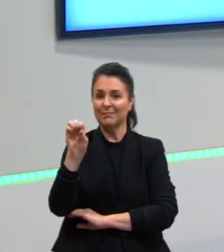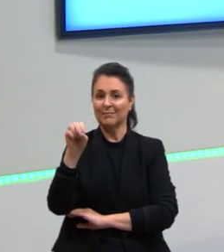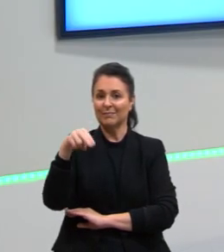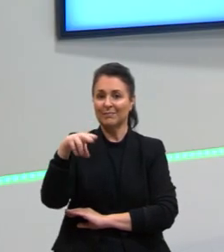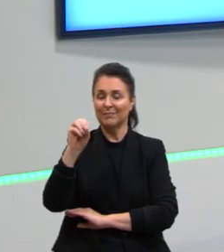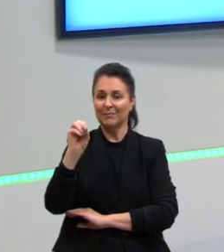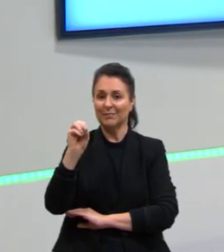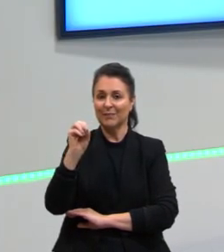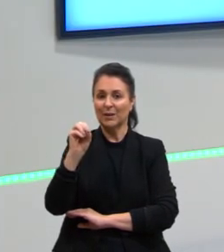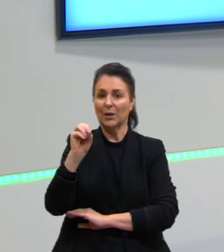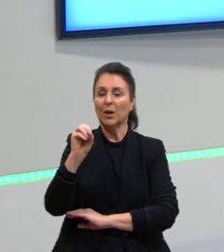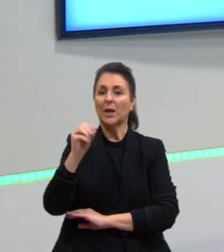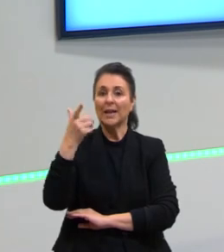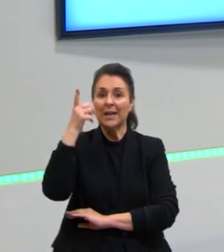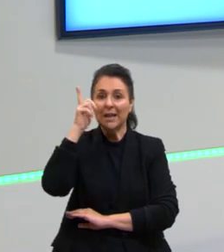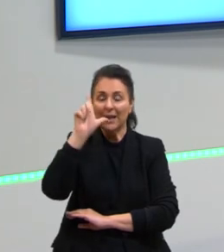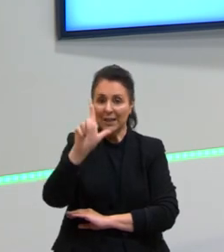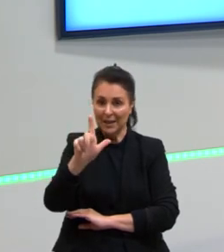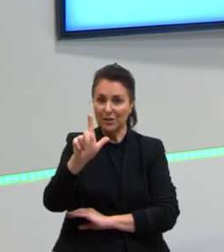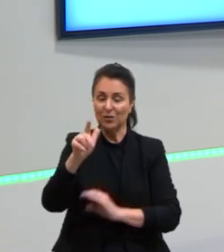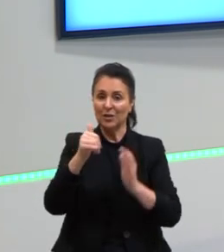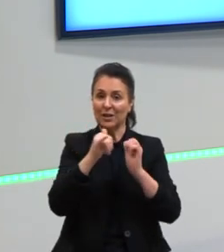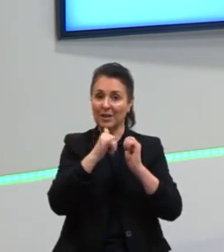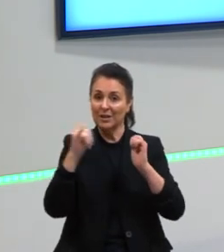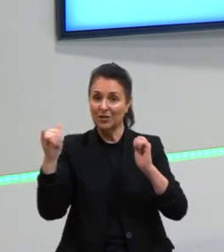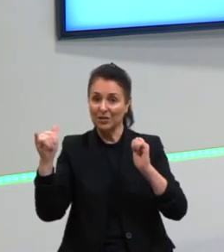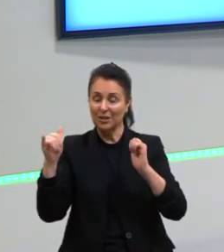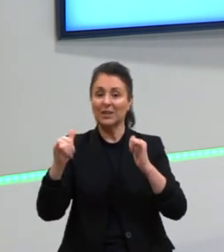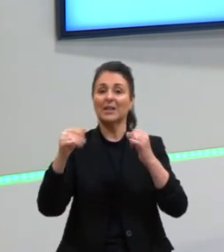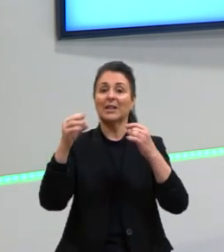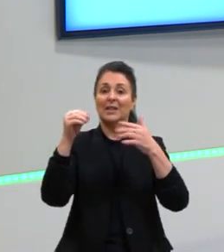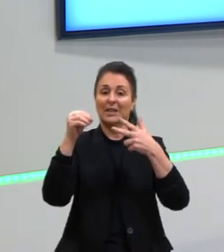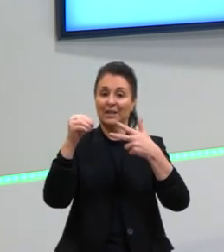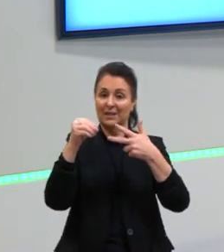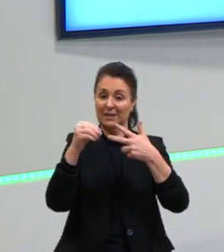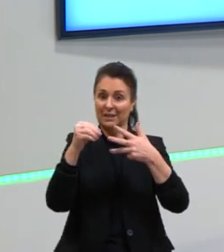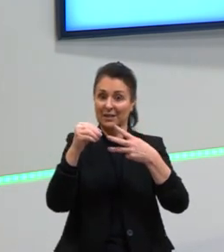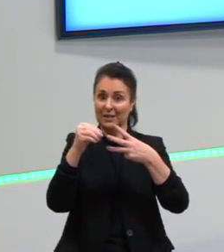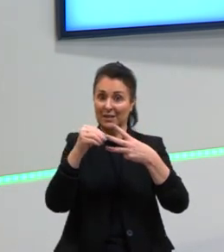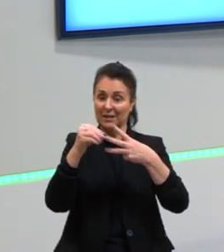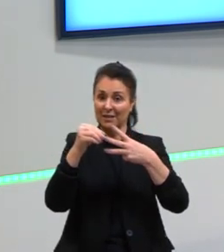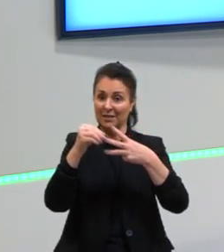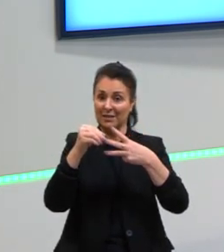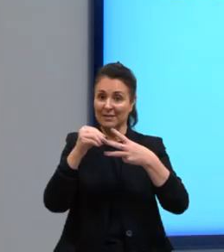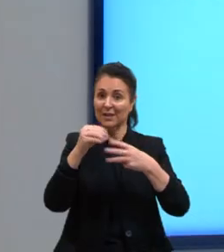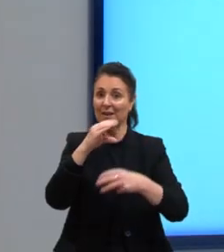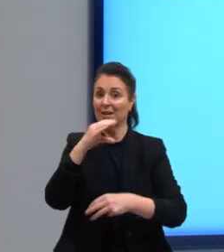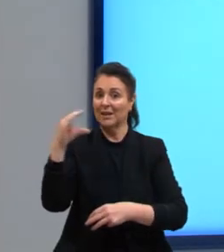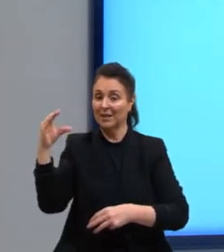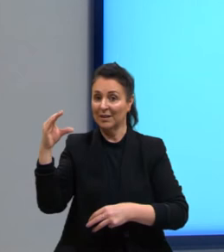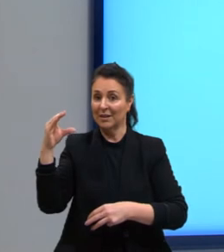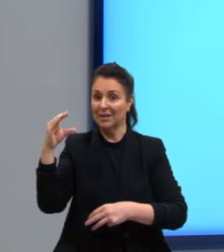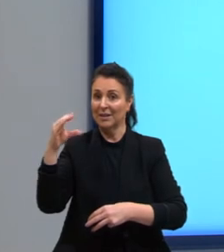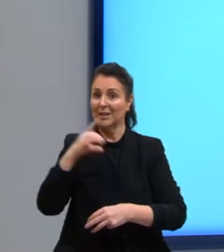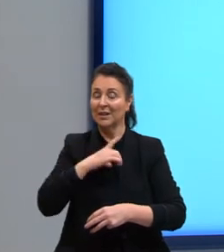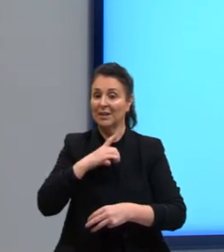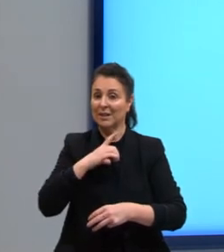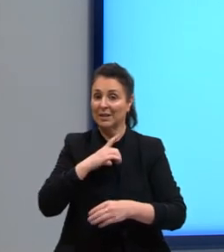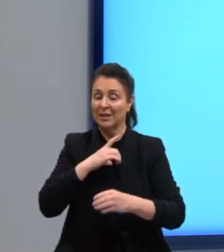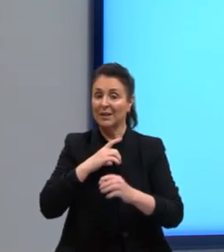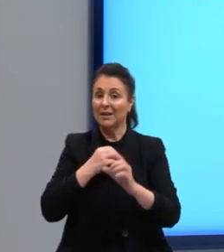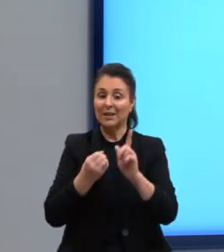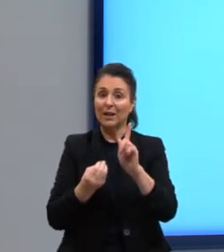energético para essas células é fonte de carbono, que está lá no gás carbônico. Lembram?